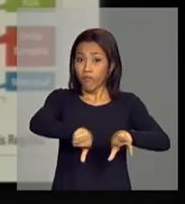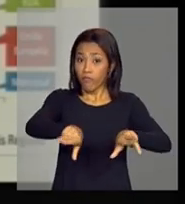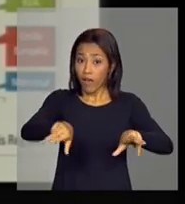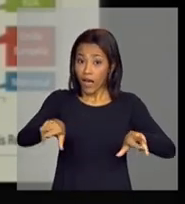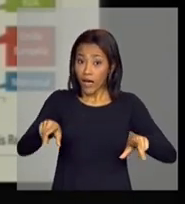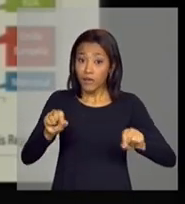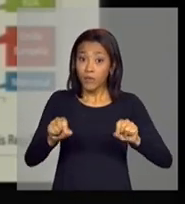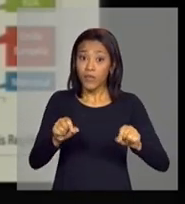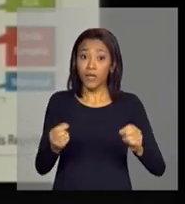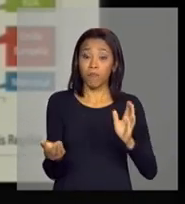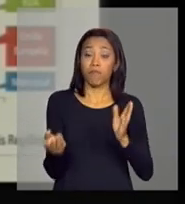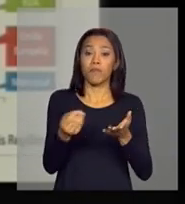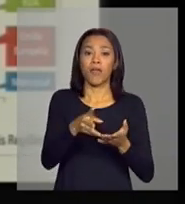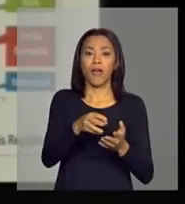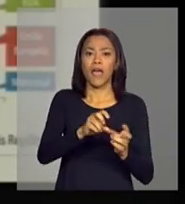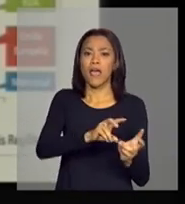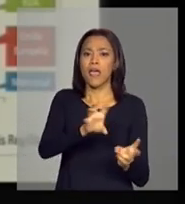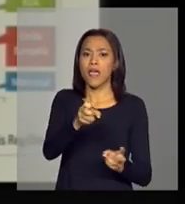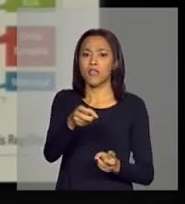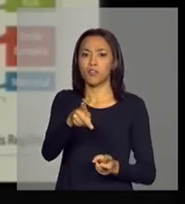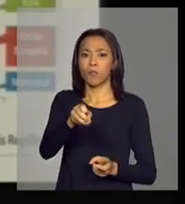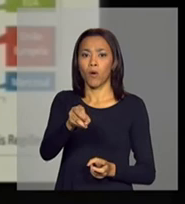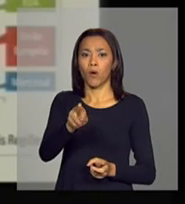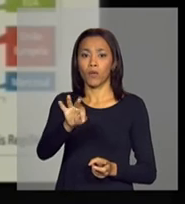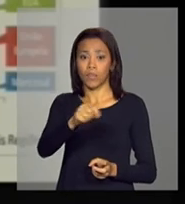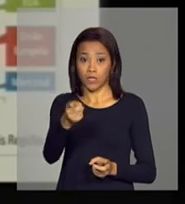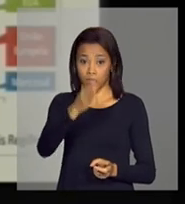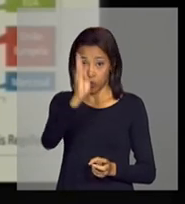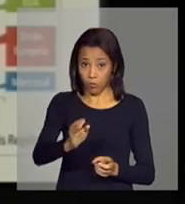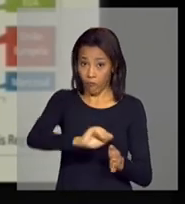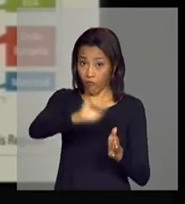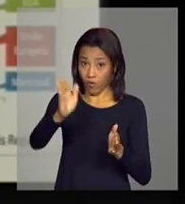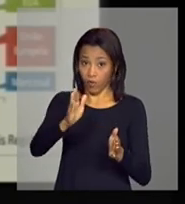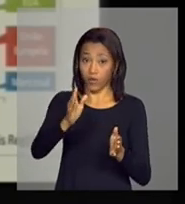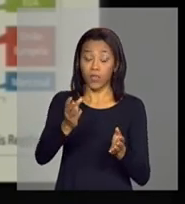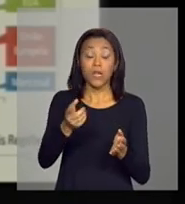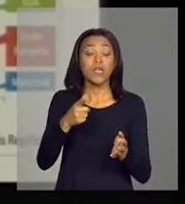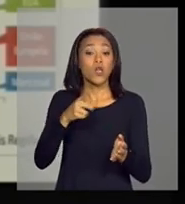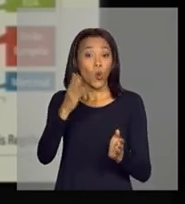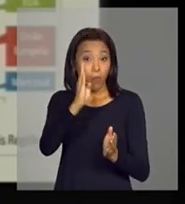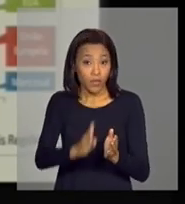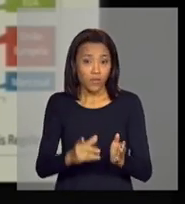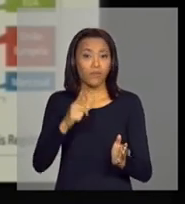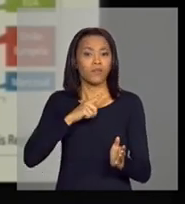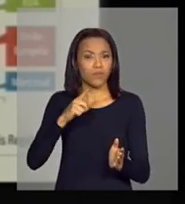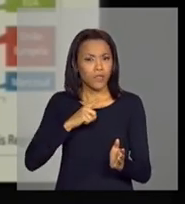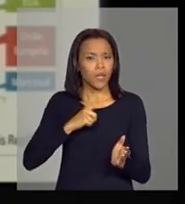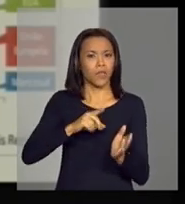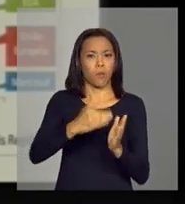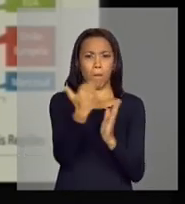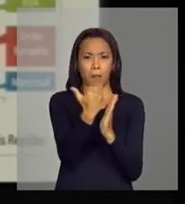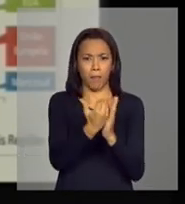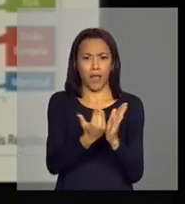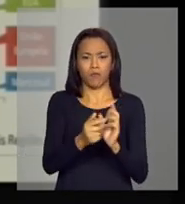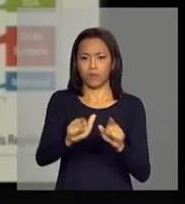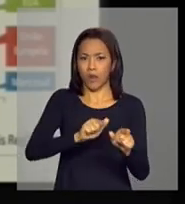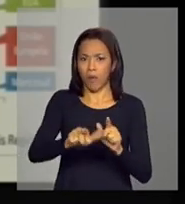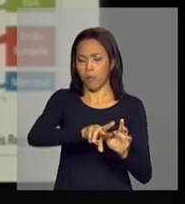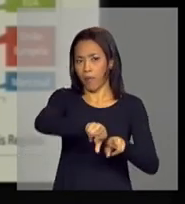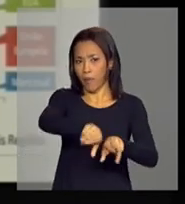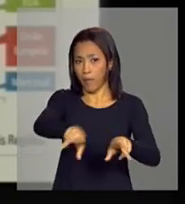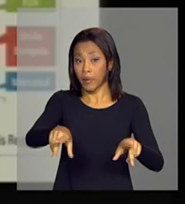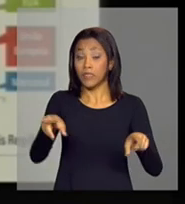de exportações brasileiras. O Brasil continua tendo uma pauta diversificada e o